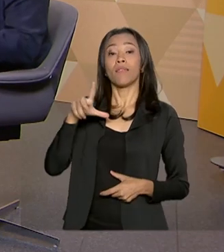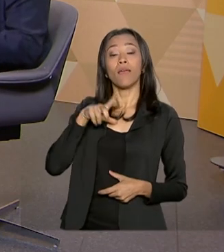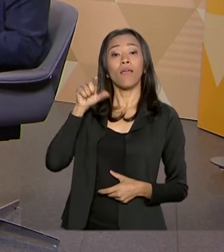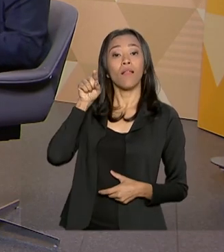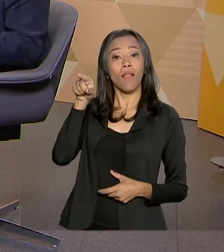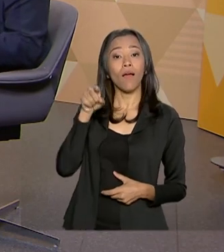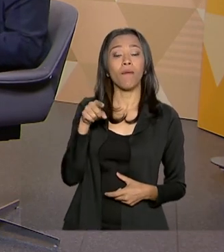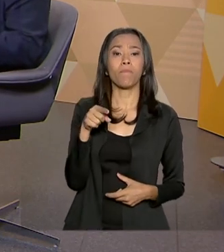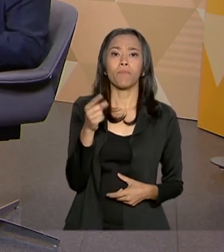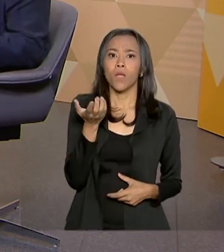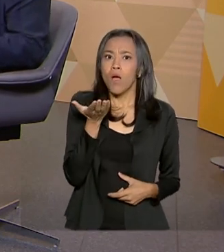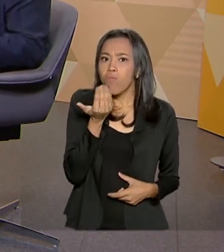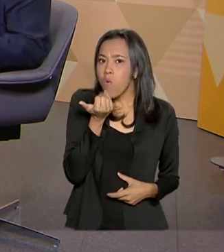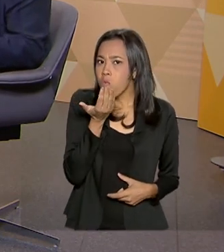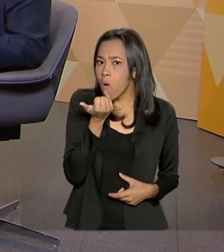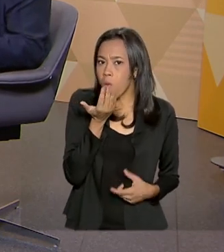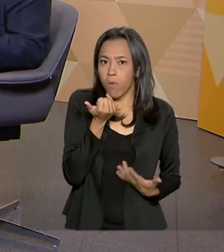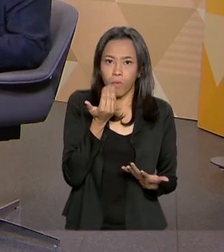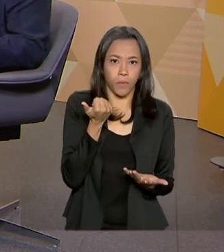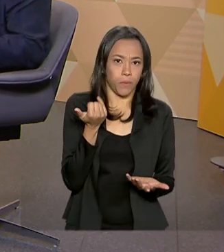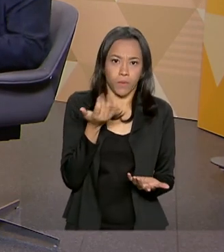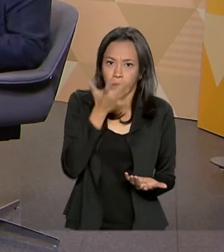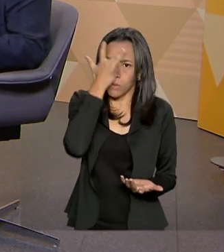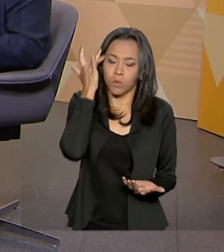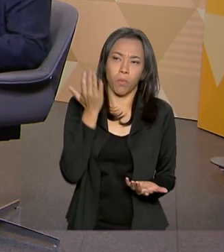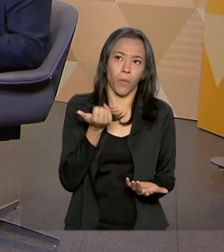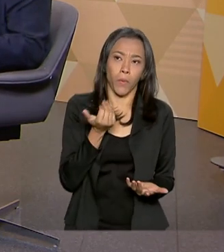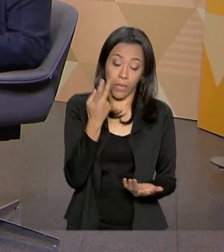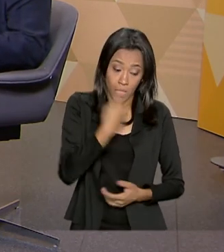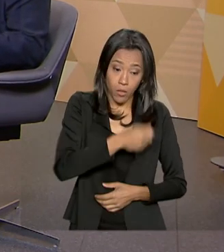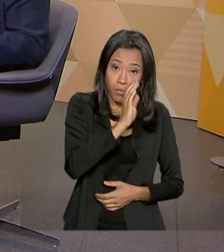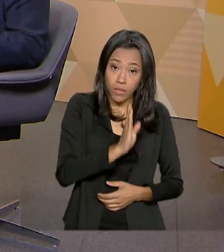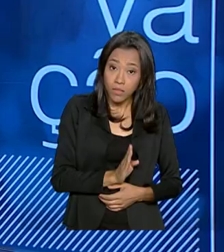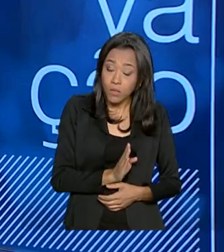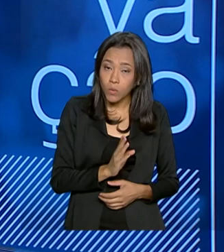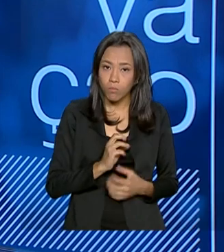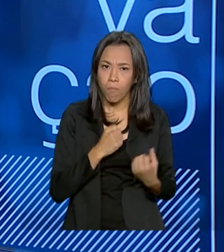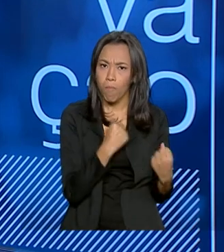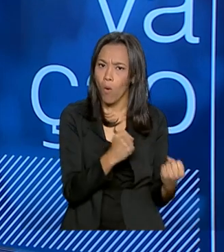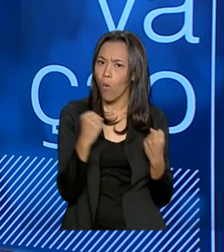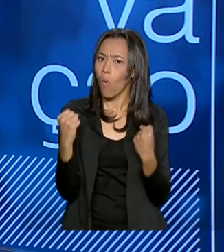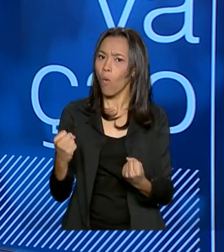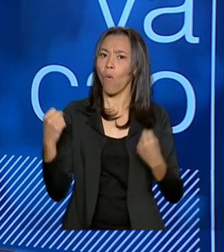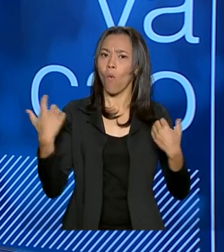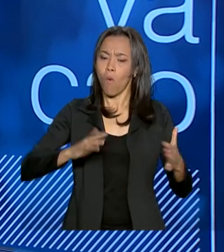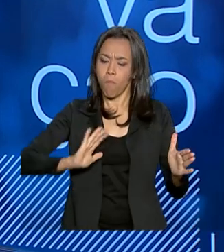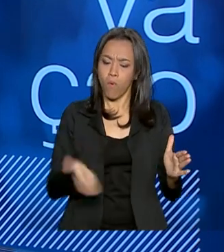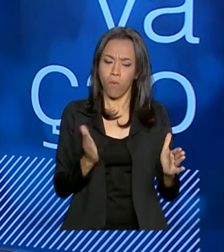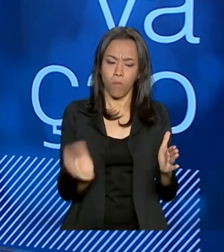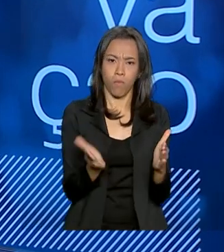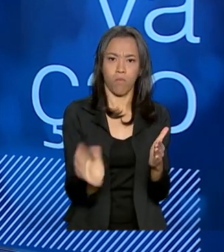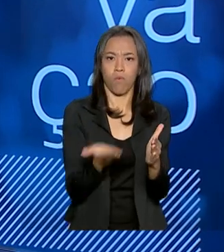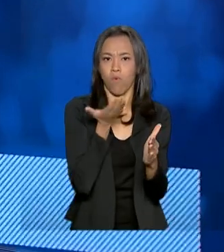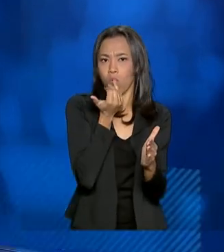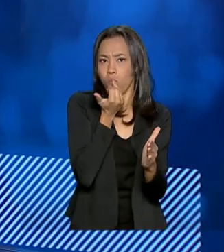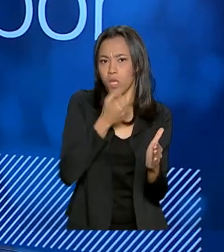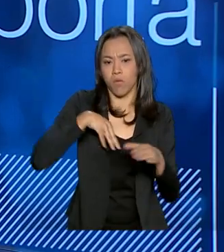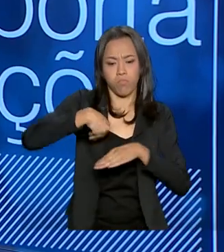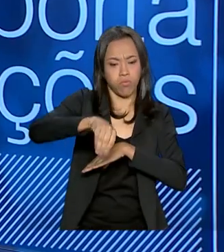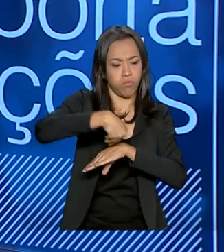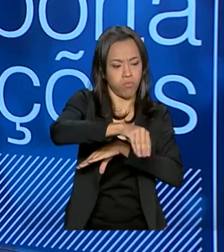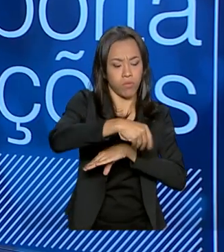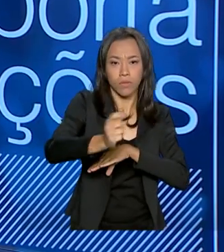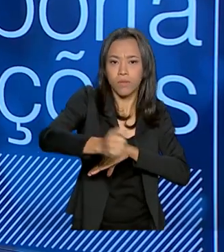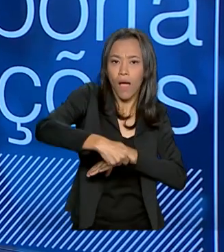É muita gente para alimentar, Exatamente. E o Brasil tem uma capacidade extraordinária de produção de alimentos. Então, é essa